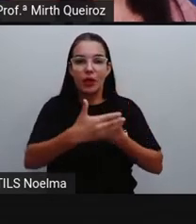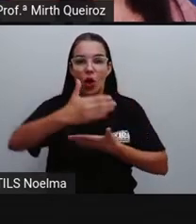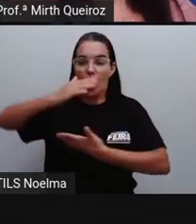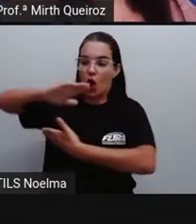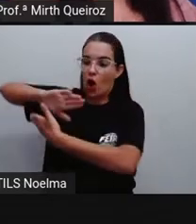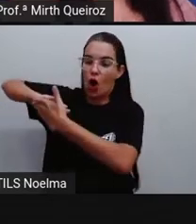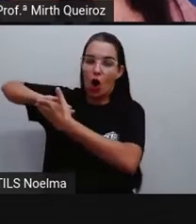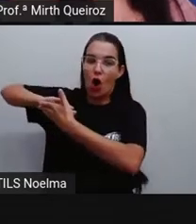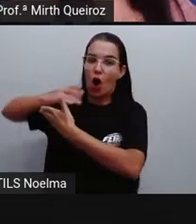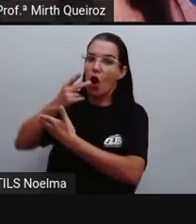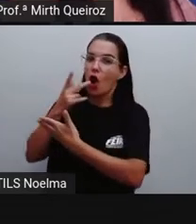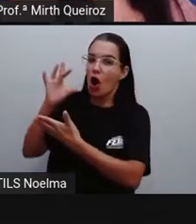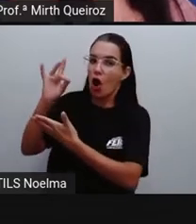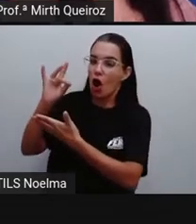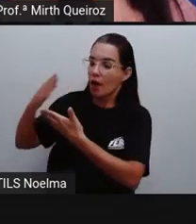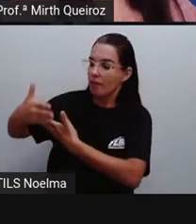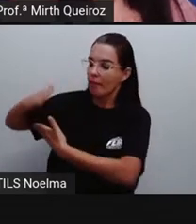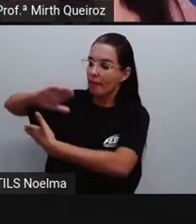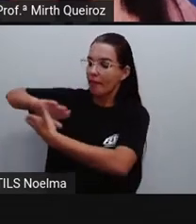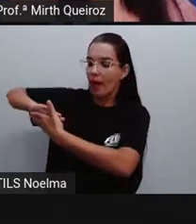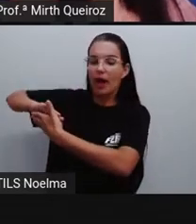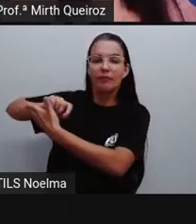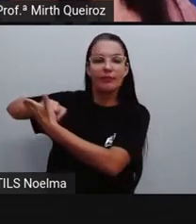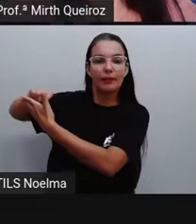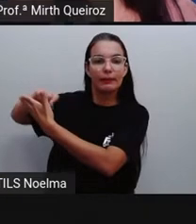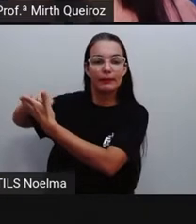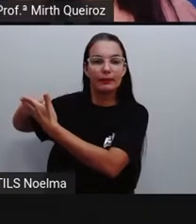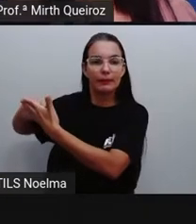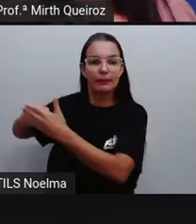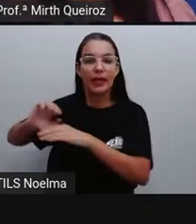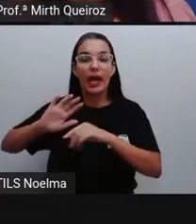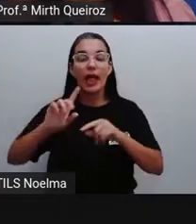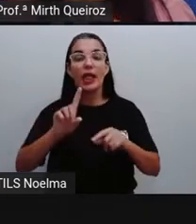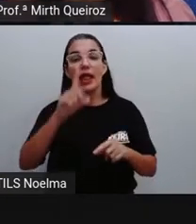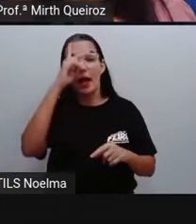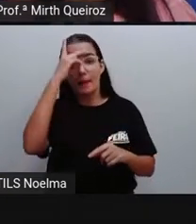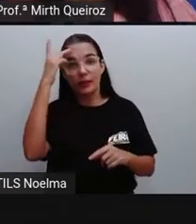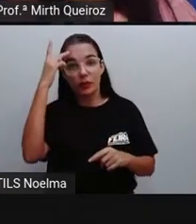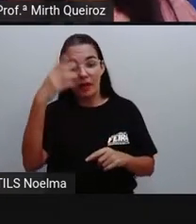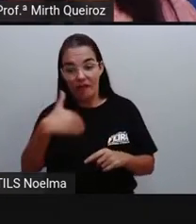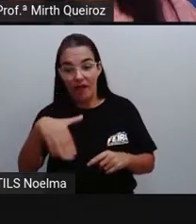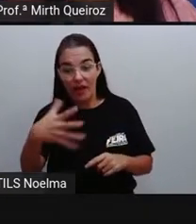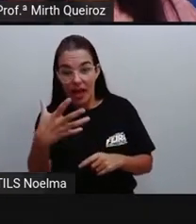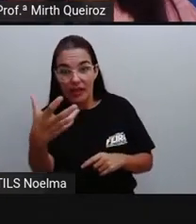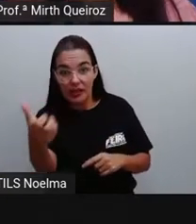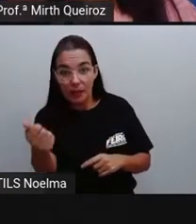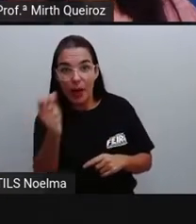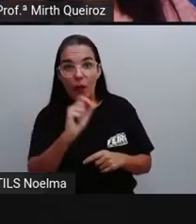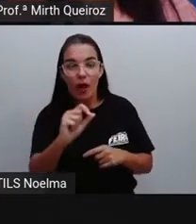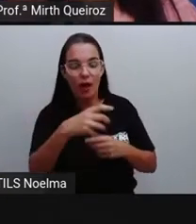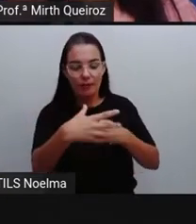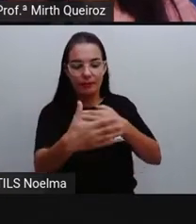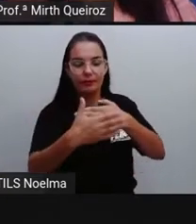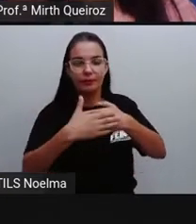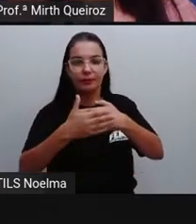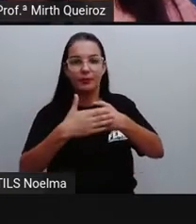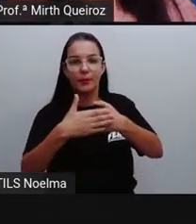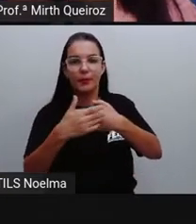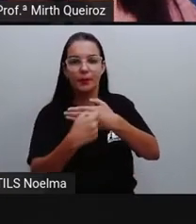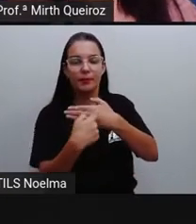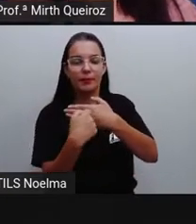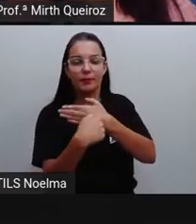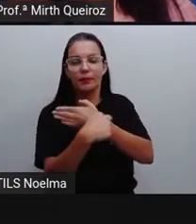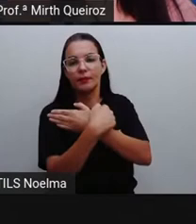cola, né? Ali é o envelope. E o destinatário, a gente escreve na frente do